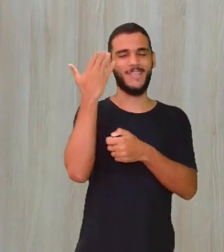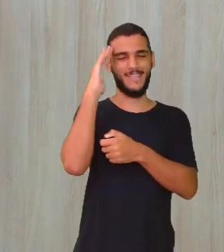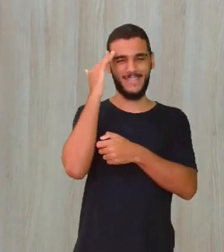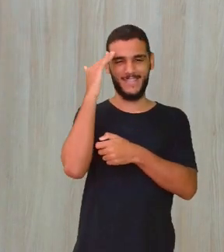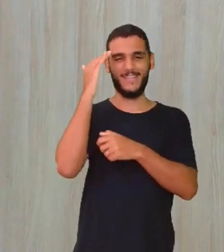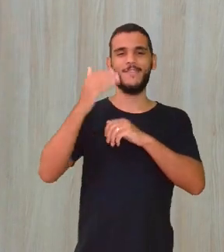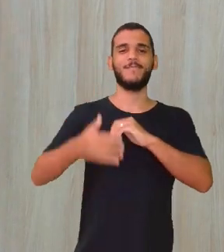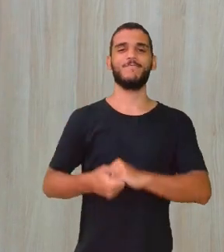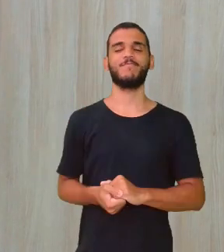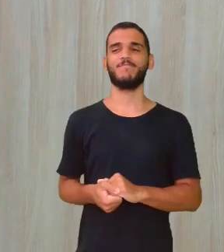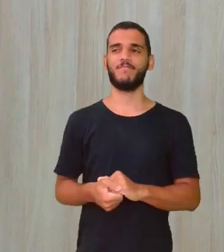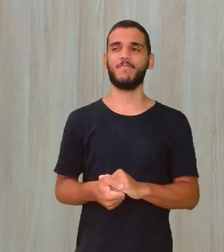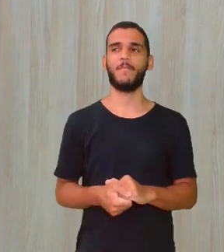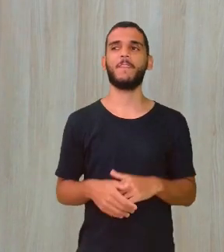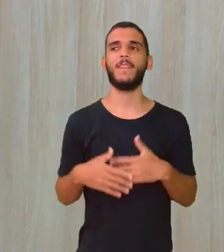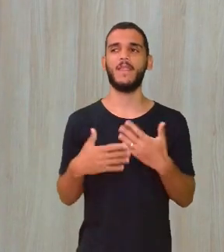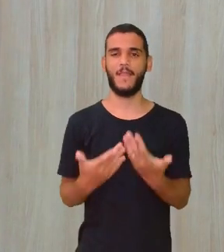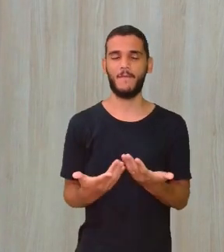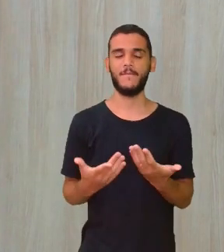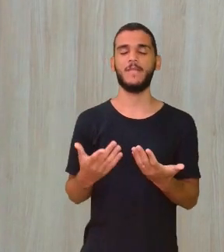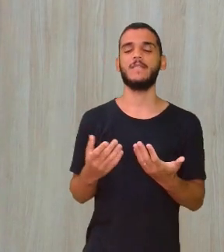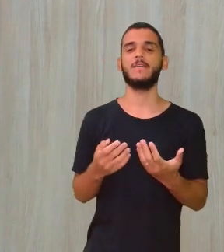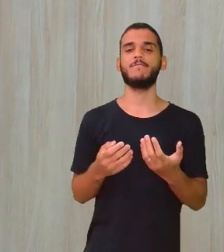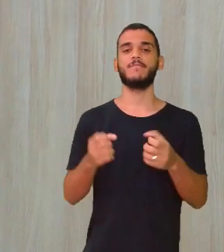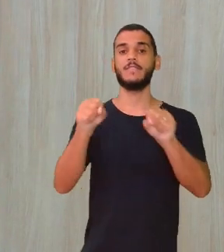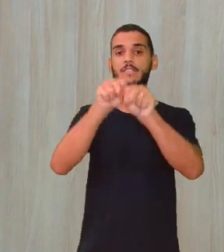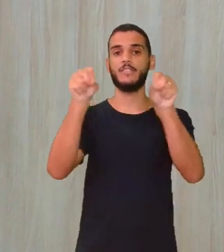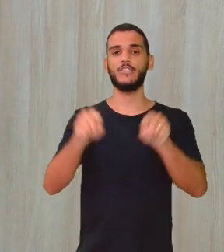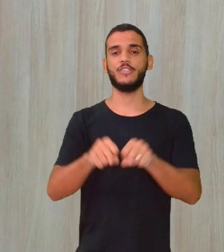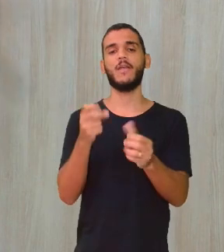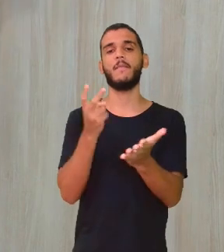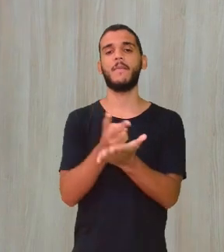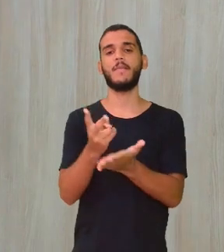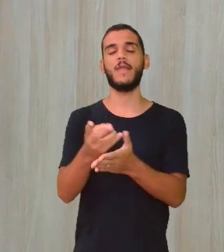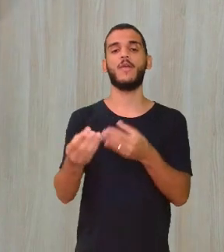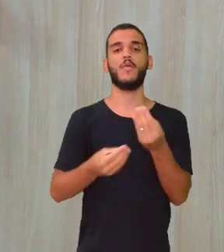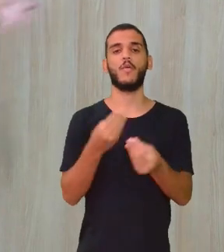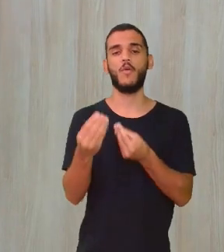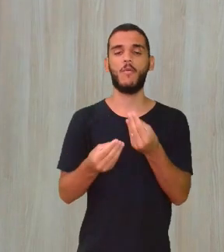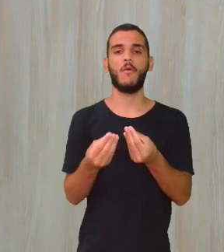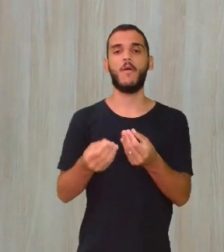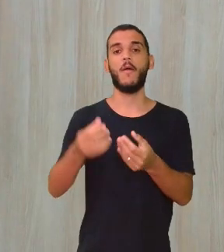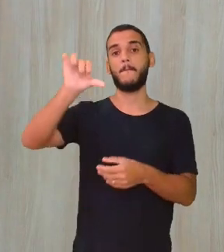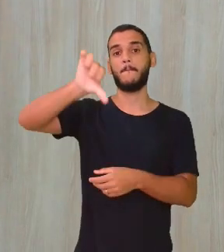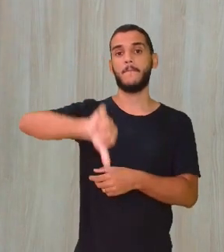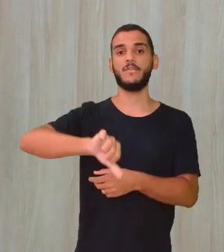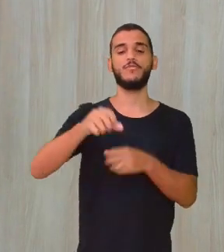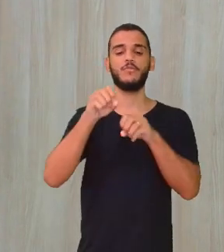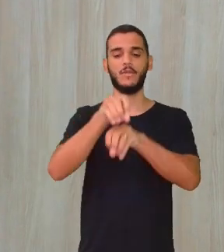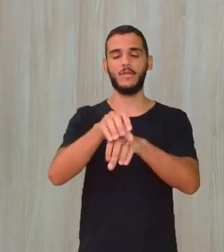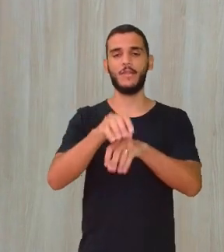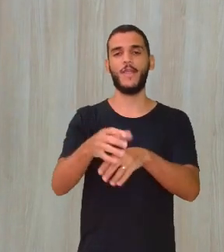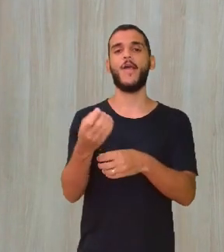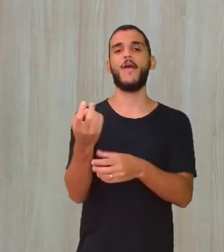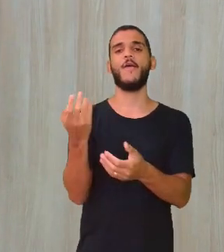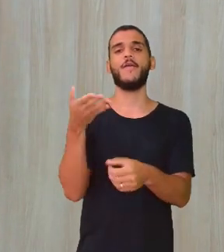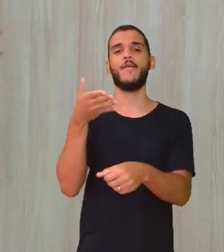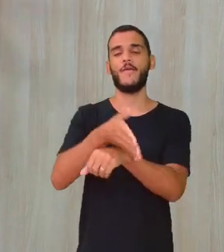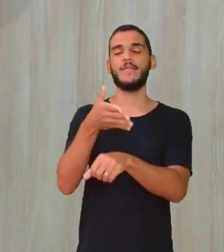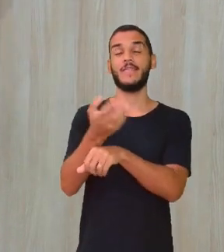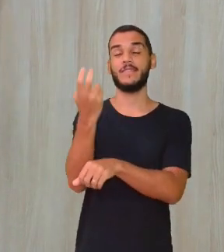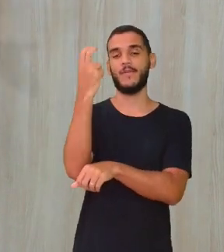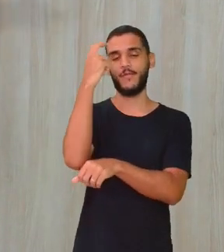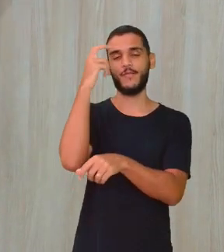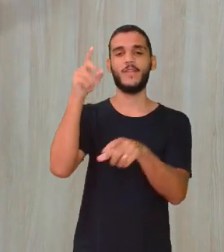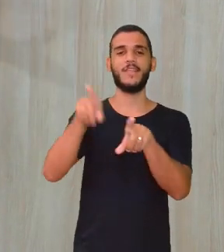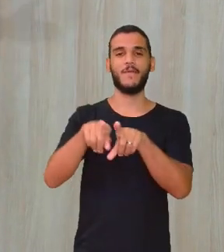classes. E como é que esse sistema se mantém? Prejudicando a educação e o acesso à cultura. Por quê? Mais uma vez,